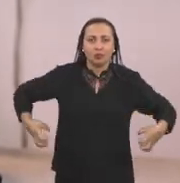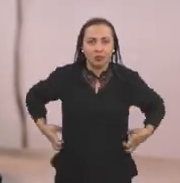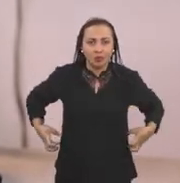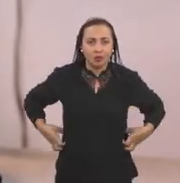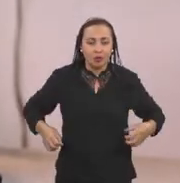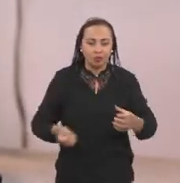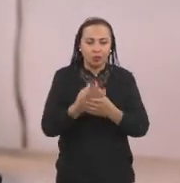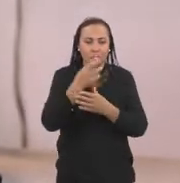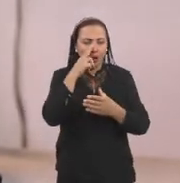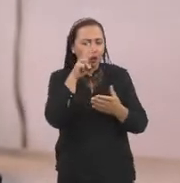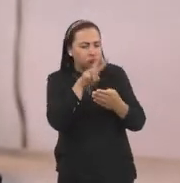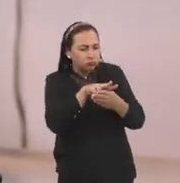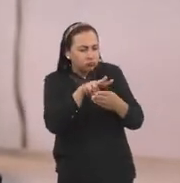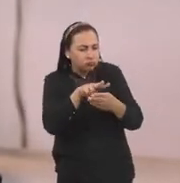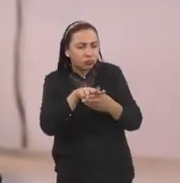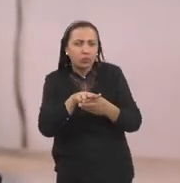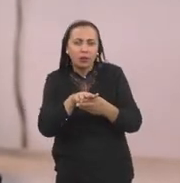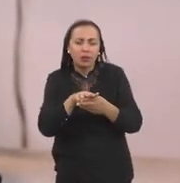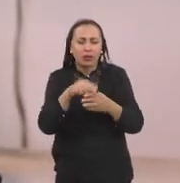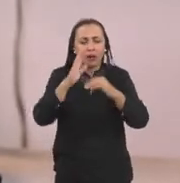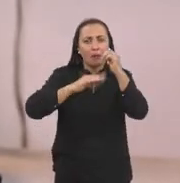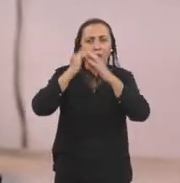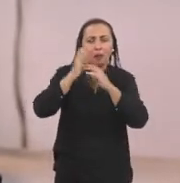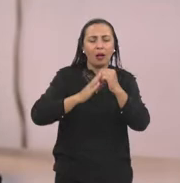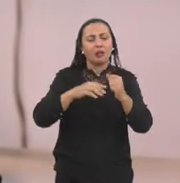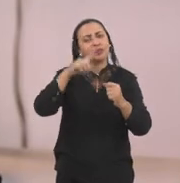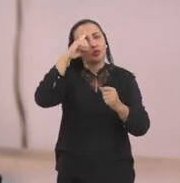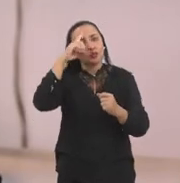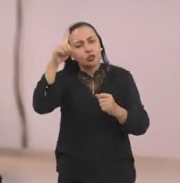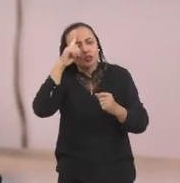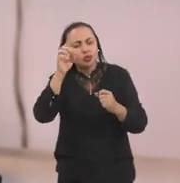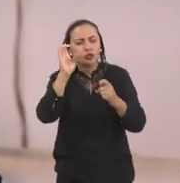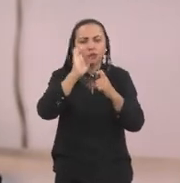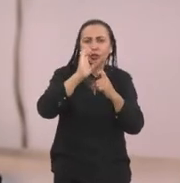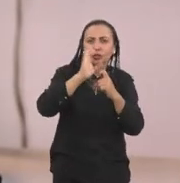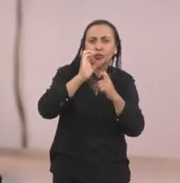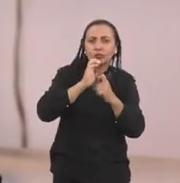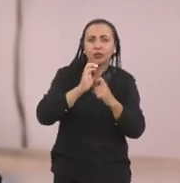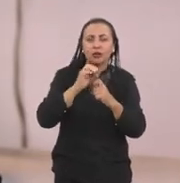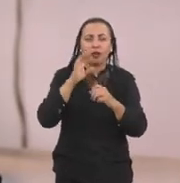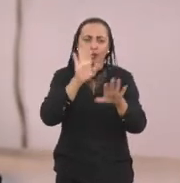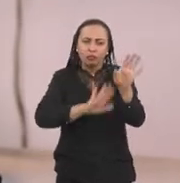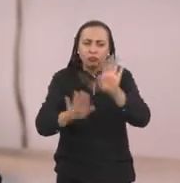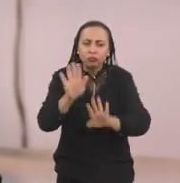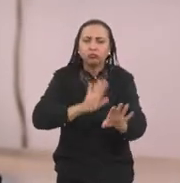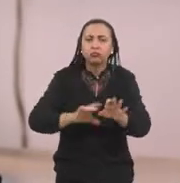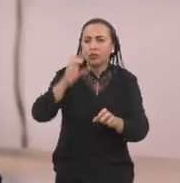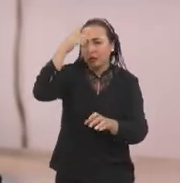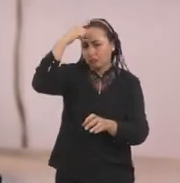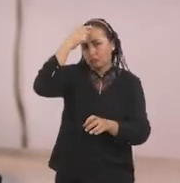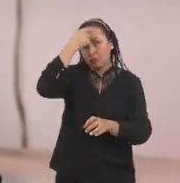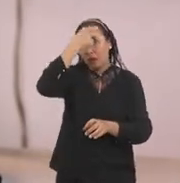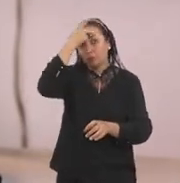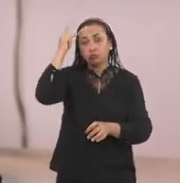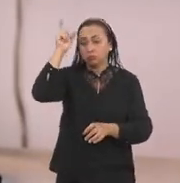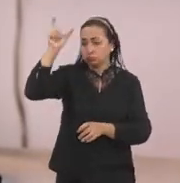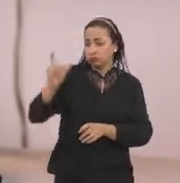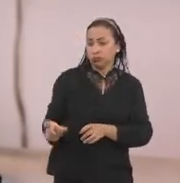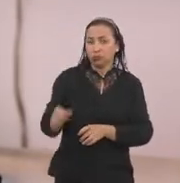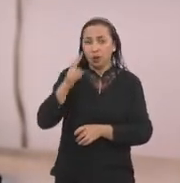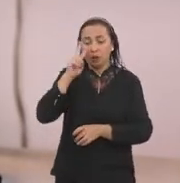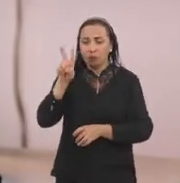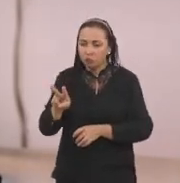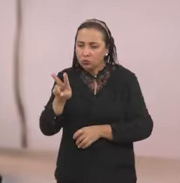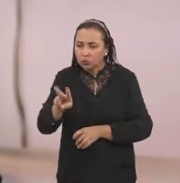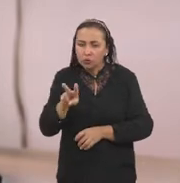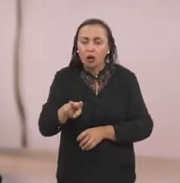nossa, da prática clínica, no atendimento do dia-a-dia dos pacientes da nefrologia e também dos patologistas, da observação